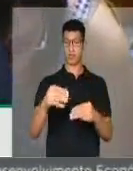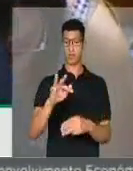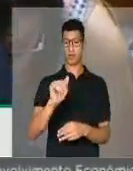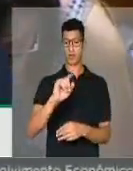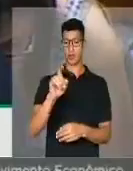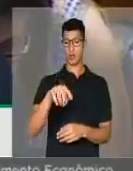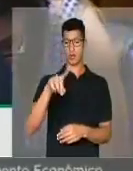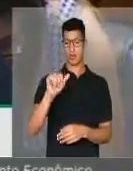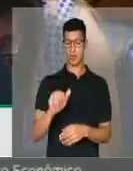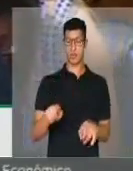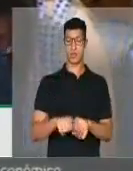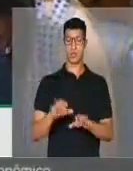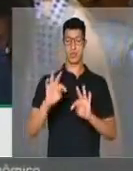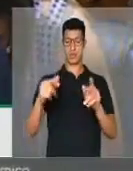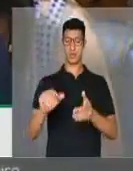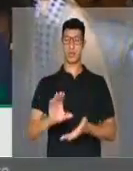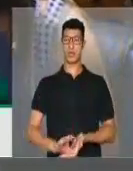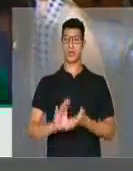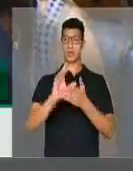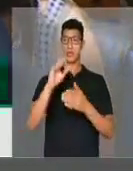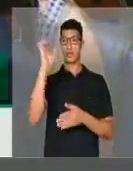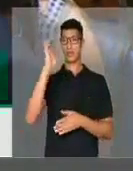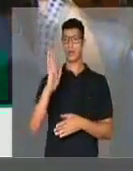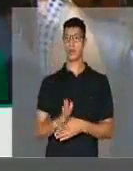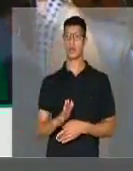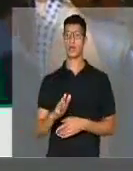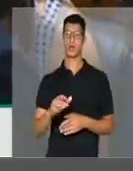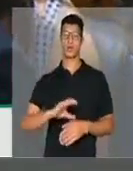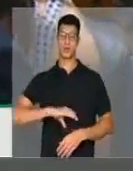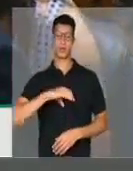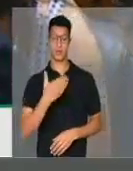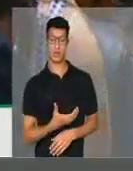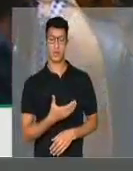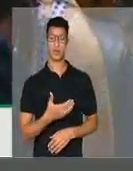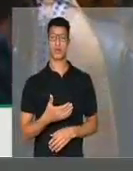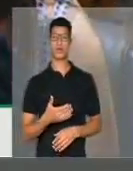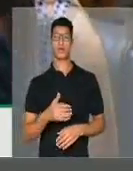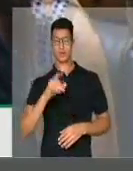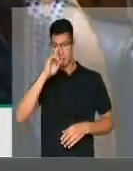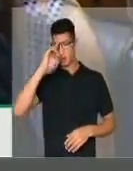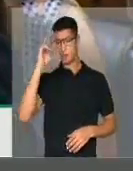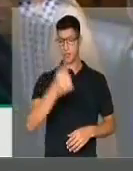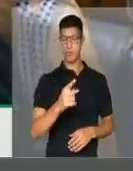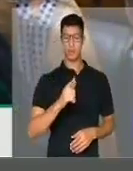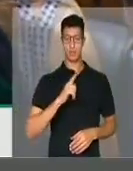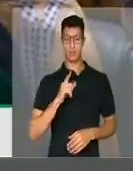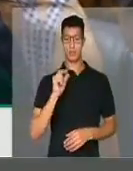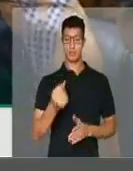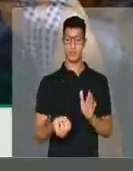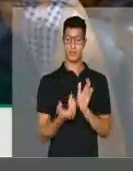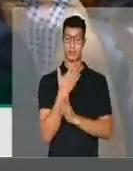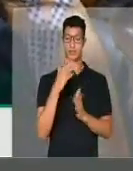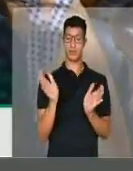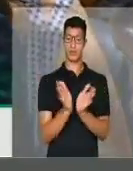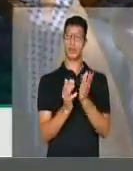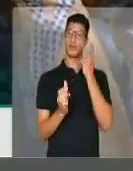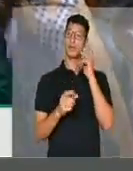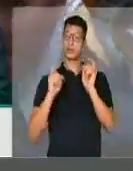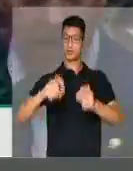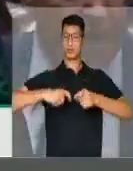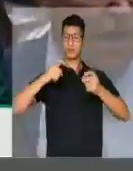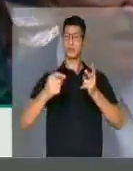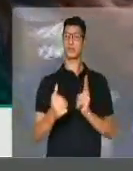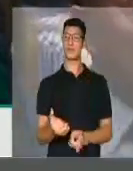Fazenda, o ministro do Planejamento e todo o Conselho Monetário Nacional, essa coragem, essa determinação de criar um ambiente para que a